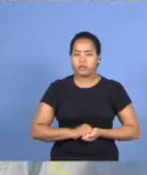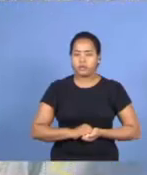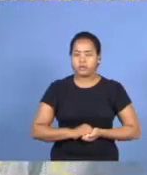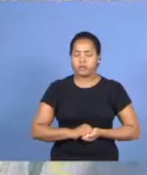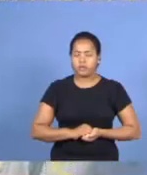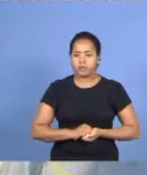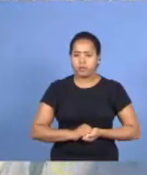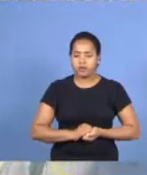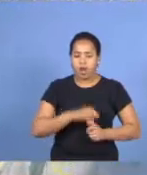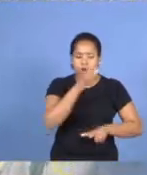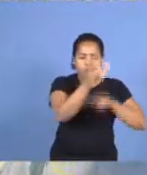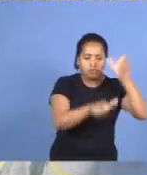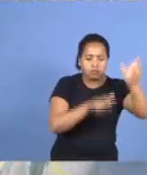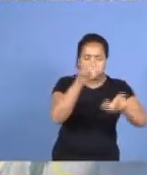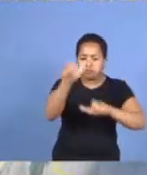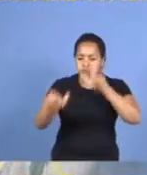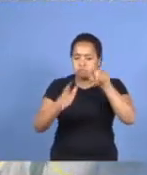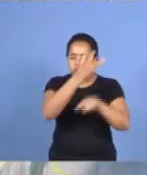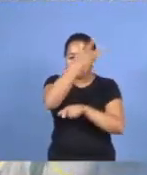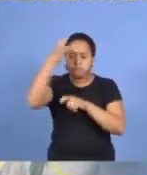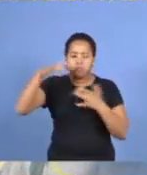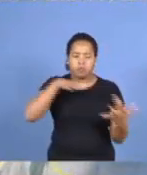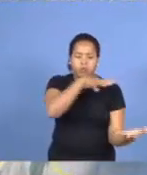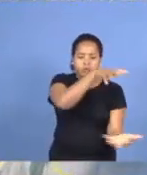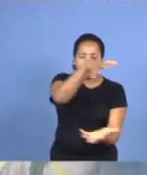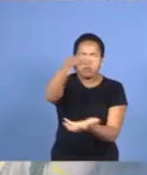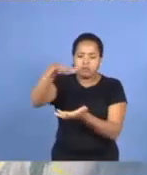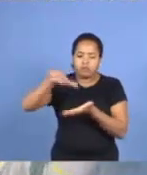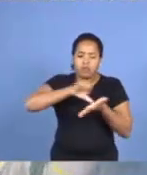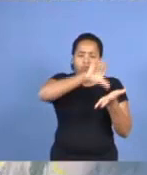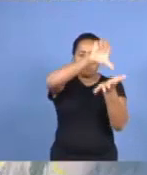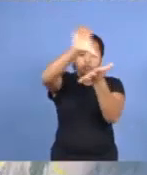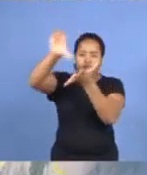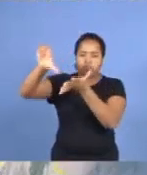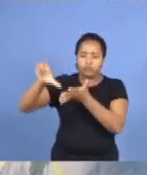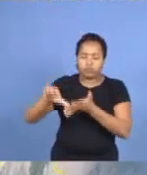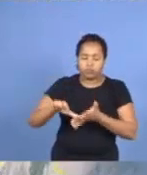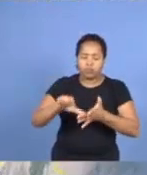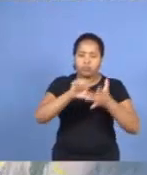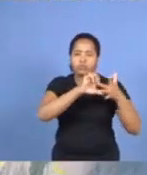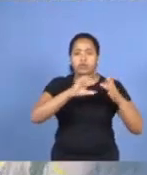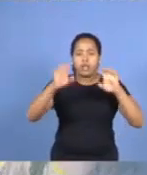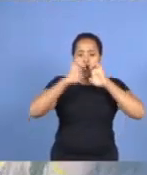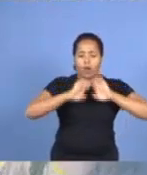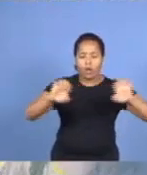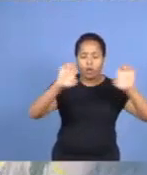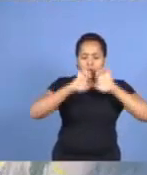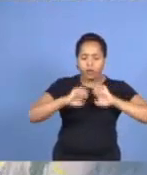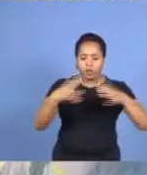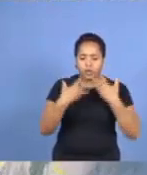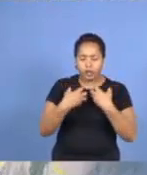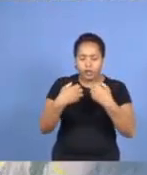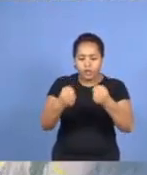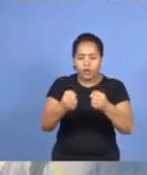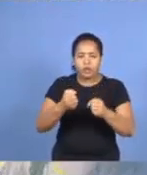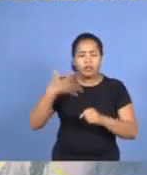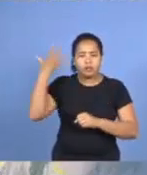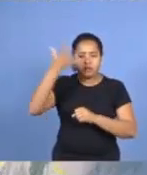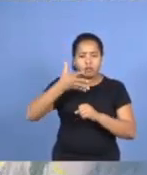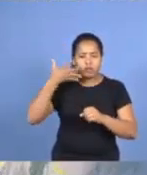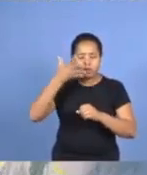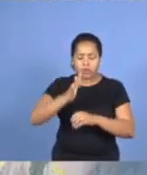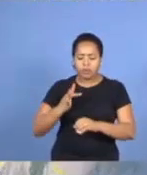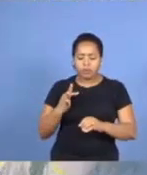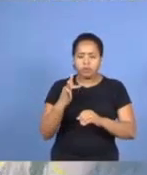Pessoas de todas as partes do mundo têm sido alcançadas pelo Evangelho Eterno e pela mensagem da breve volta